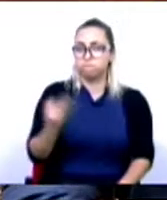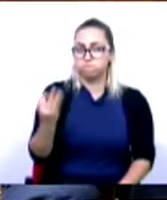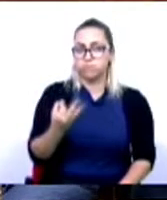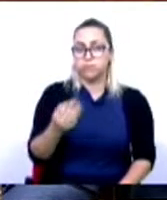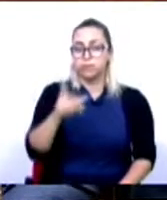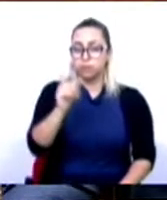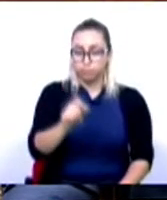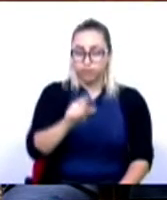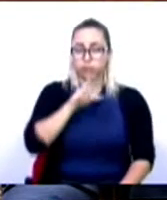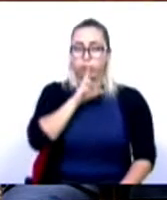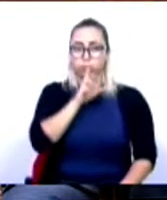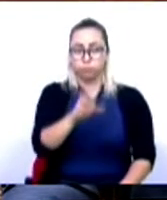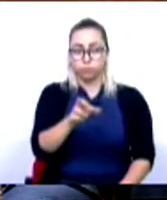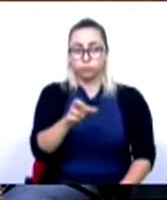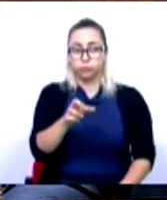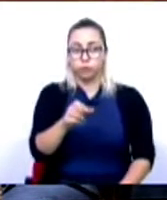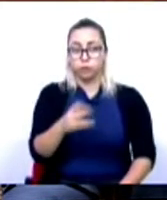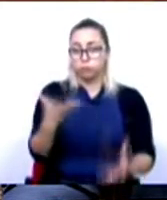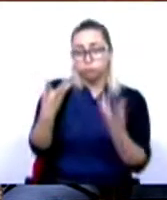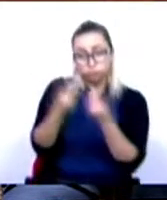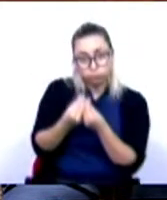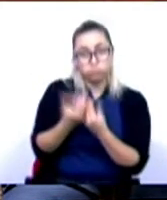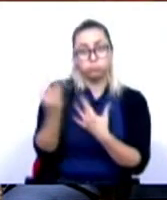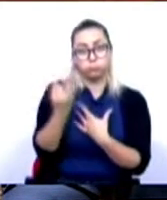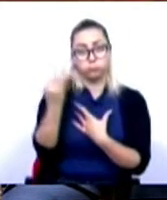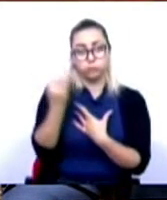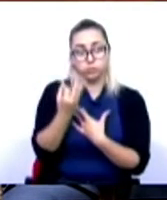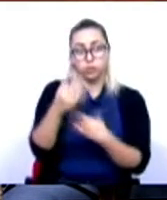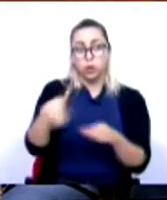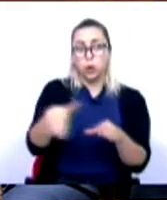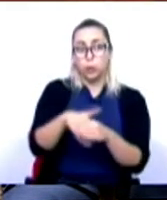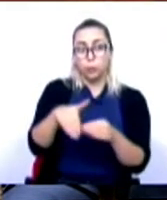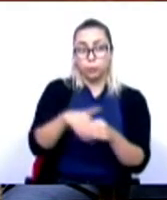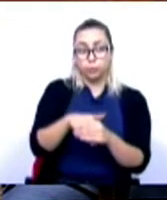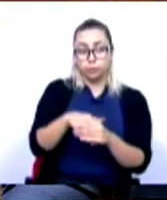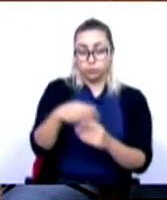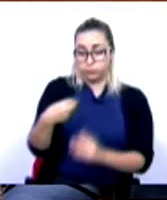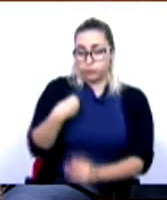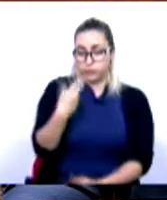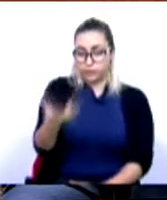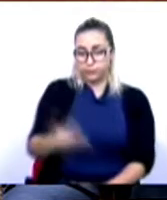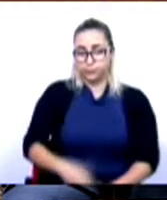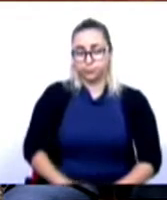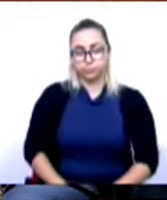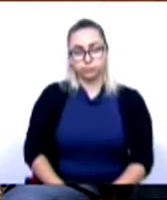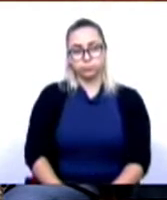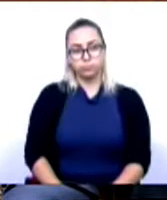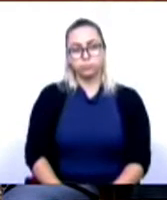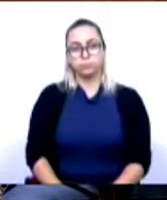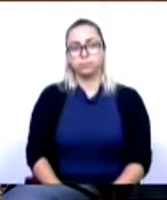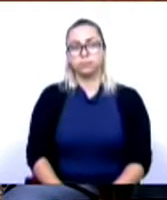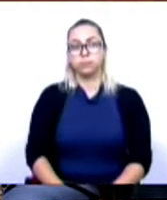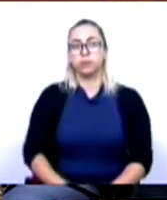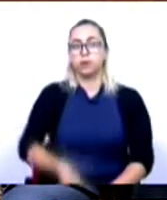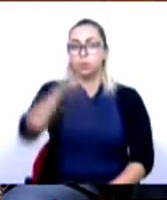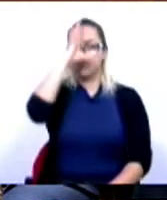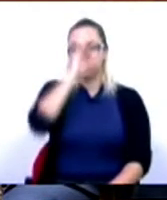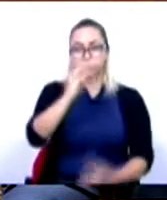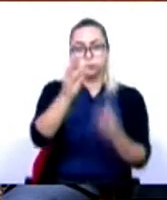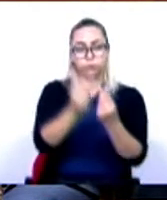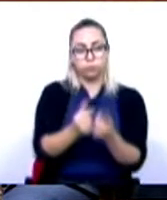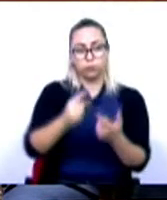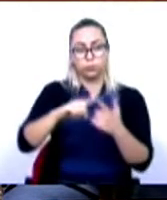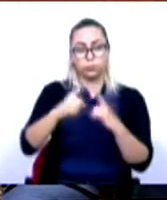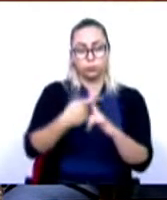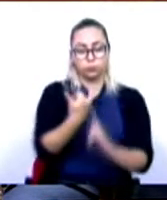temos dado resposta, aliás, em conjunto a muitas dessas preocupações. Na execução do Orçamento de Estado para